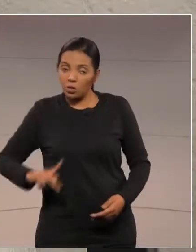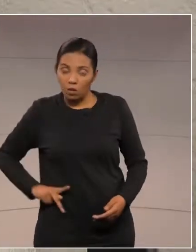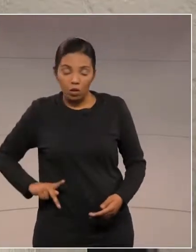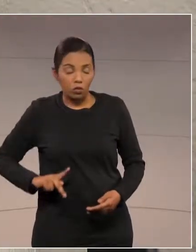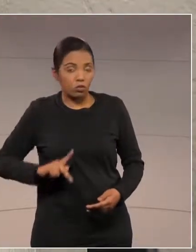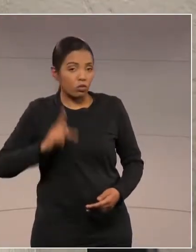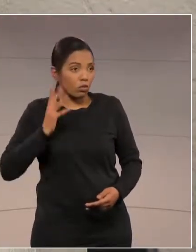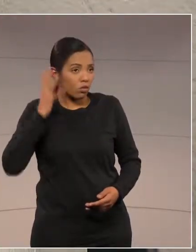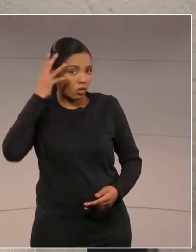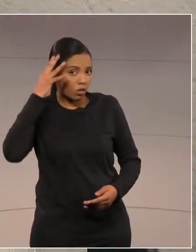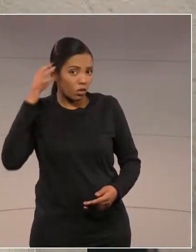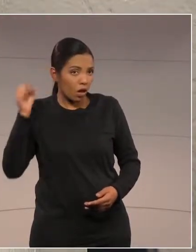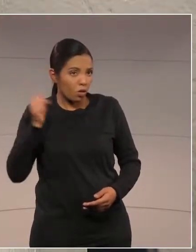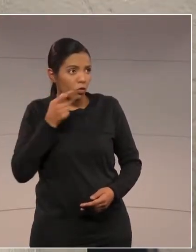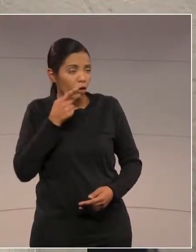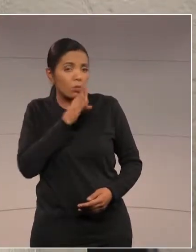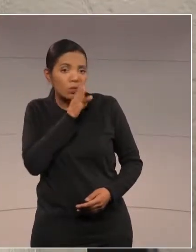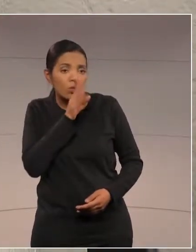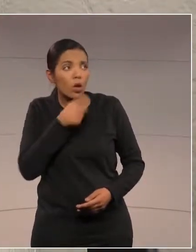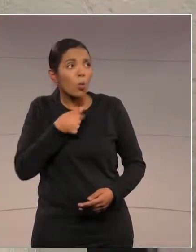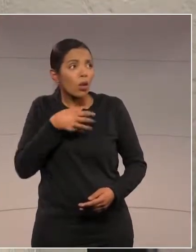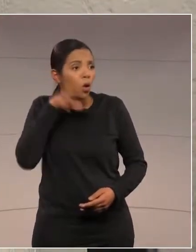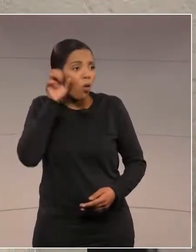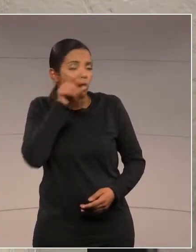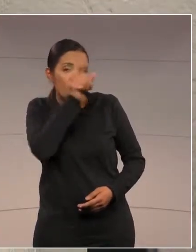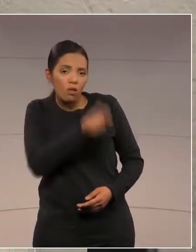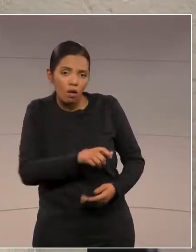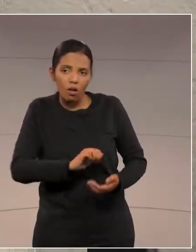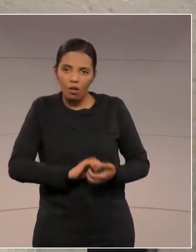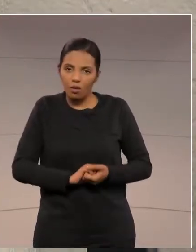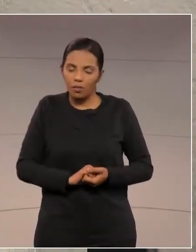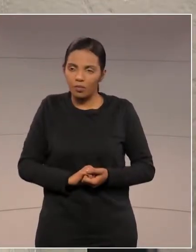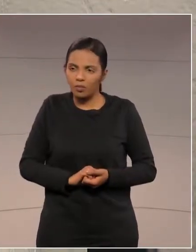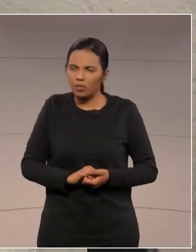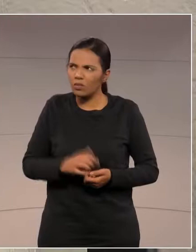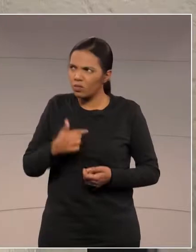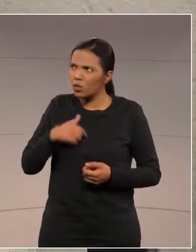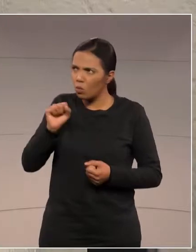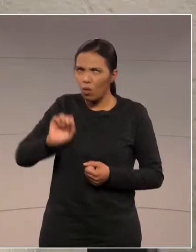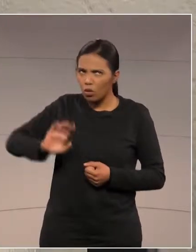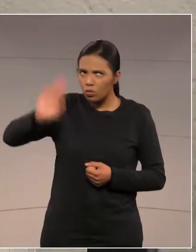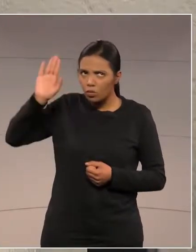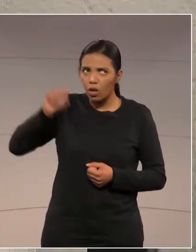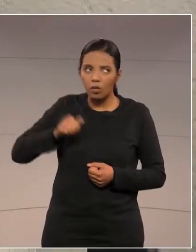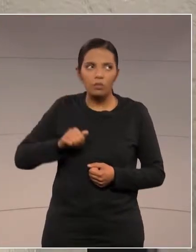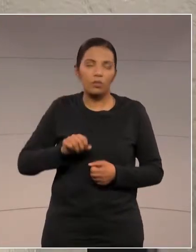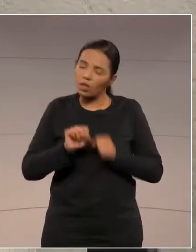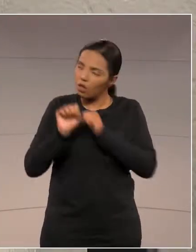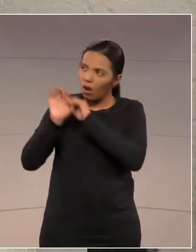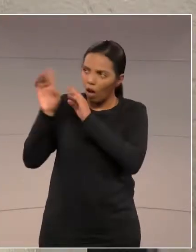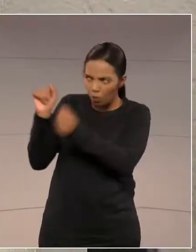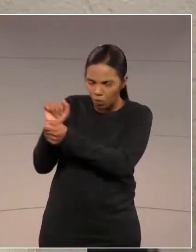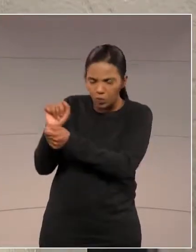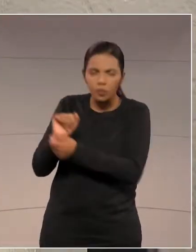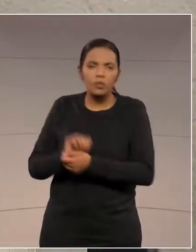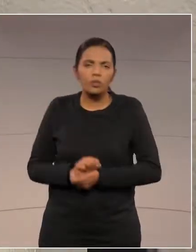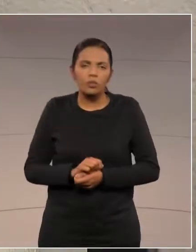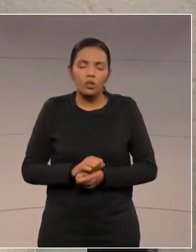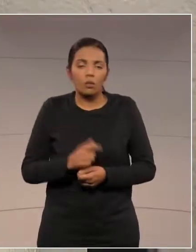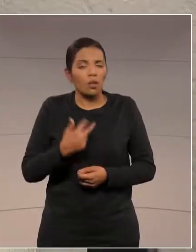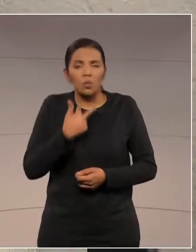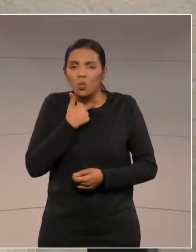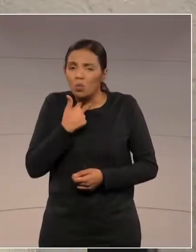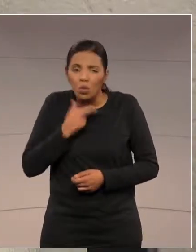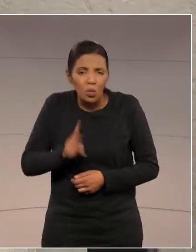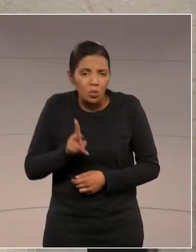o Arruda agora. Então, excelência, gostaria que, claro, que, por favor, isso não pode